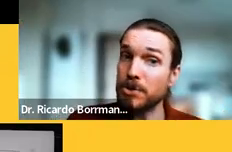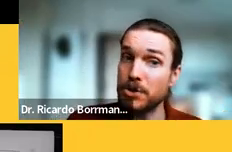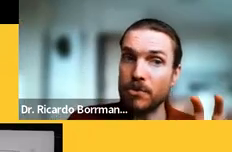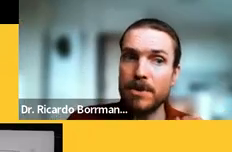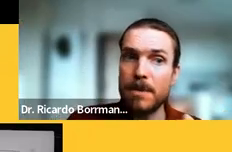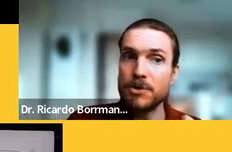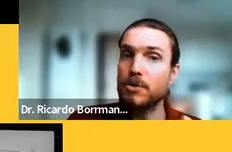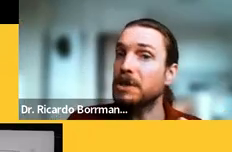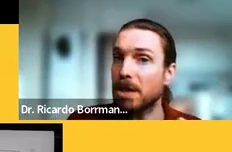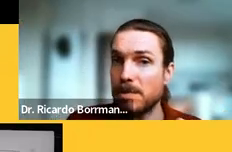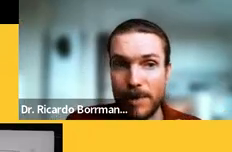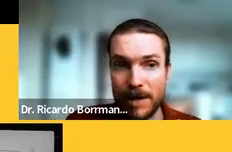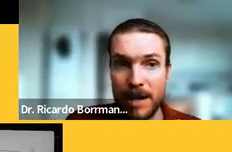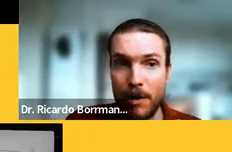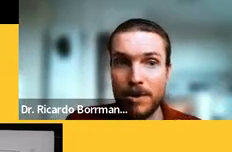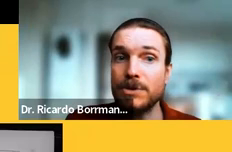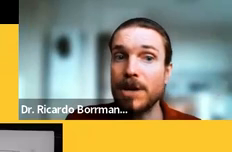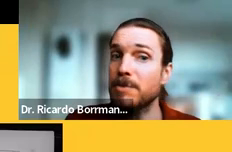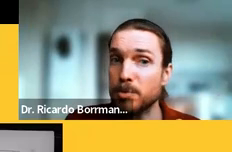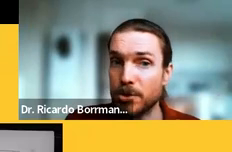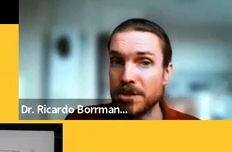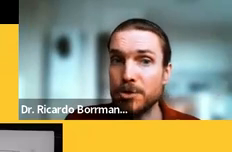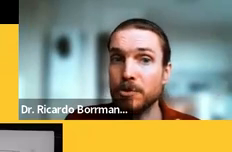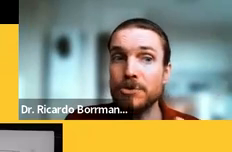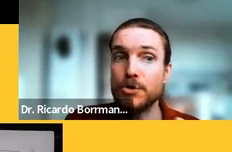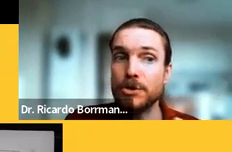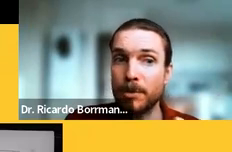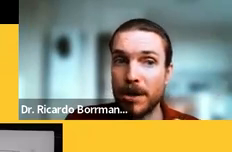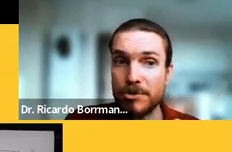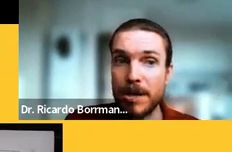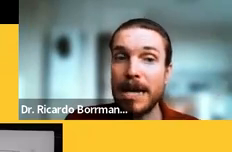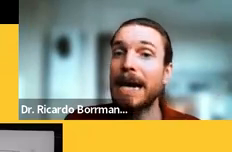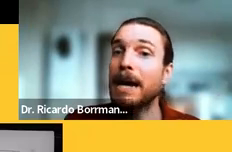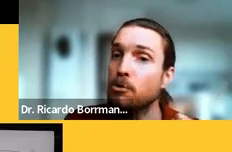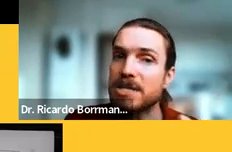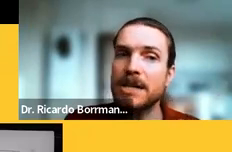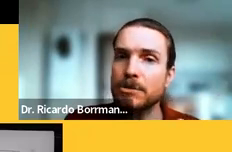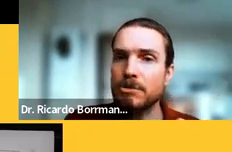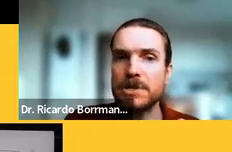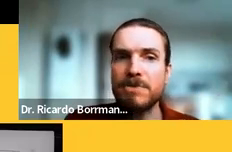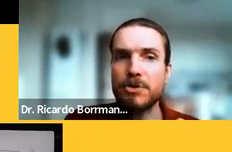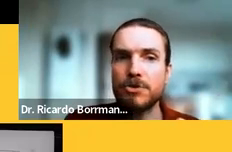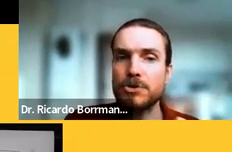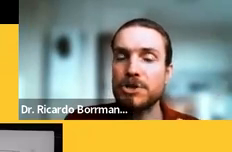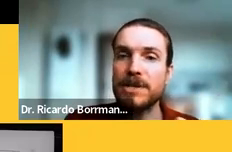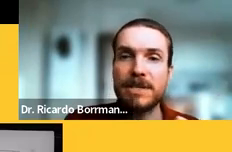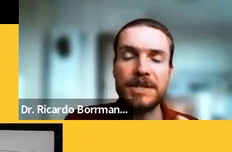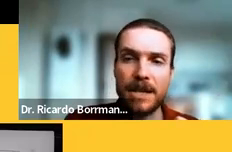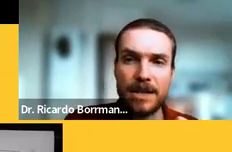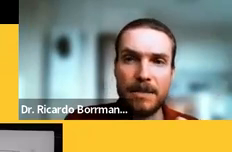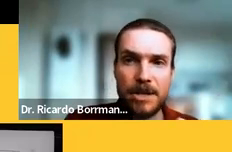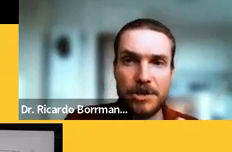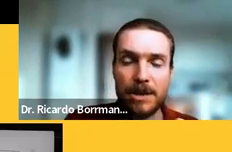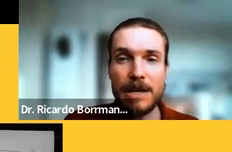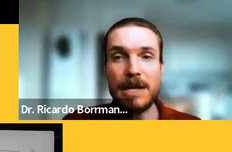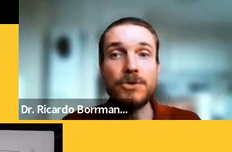Barreto se posicionou firmemente contra o determinismo racial e o darwinismo social de muitos seus contemporâneos recusando inclusive a sociologia francesa